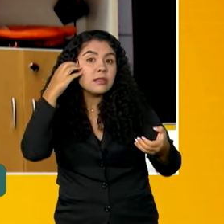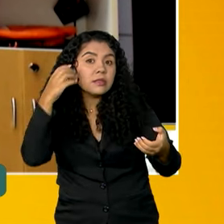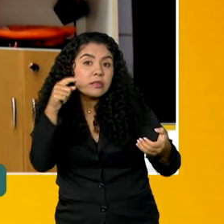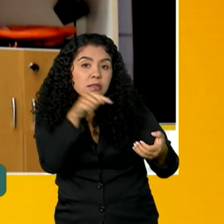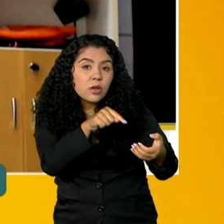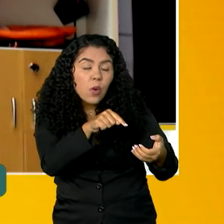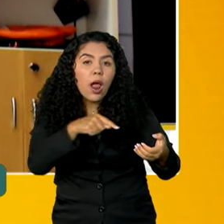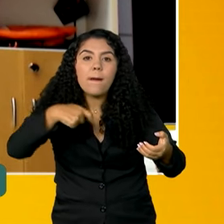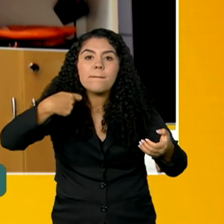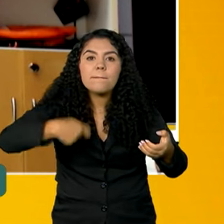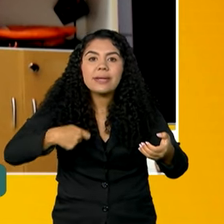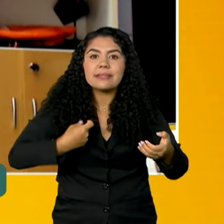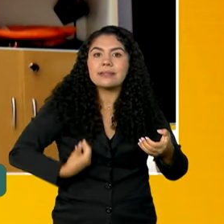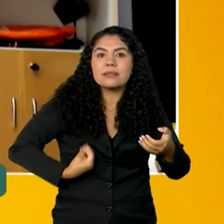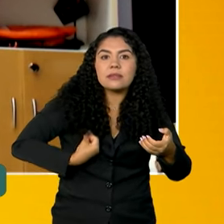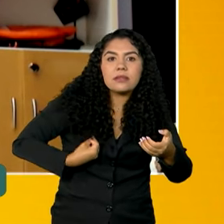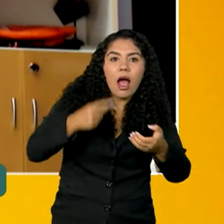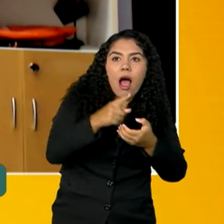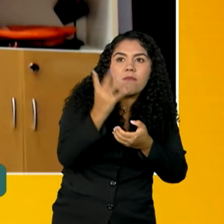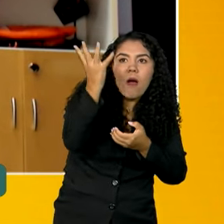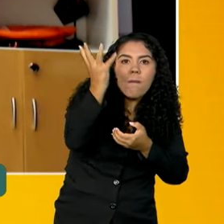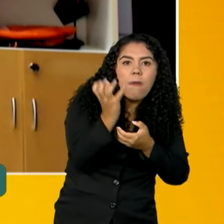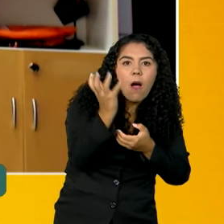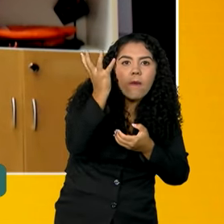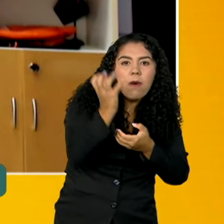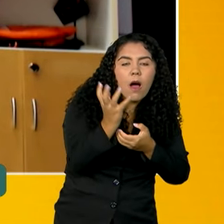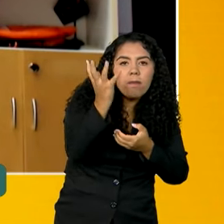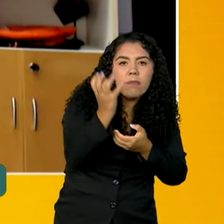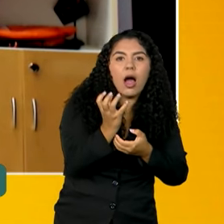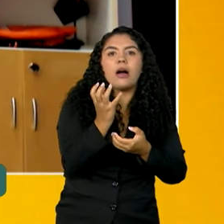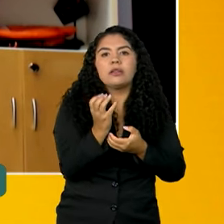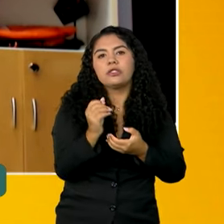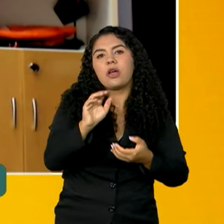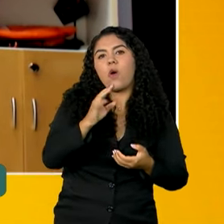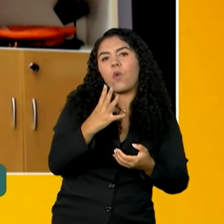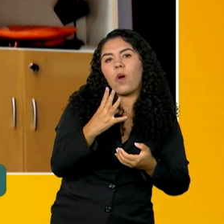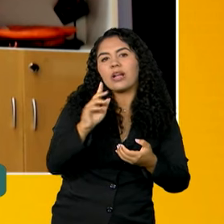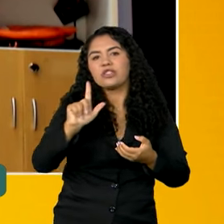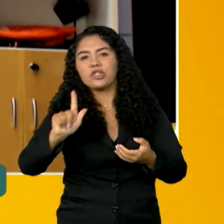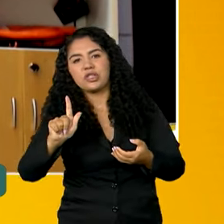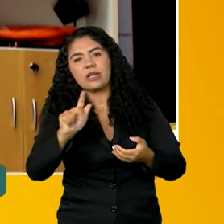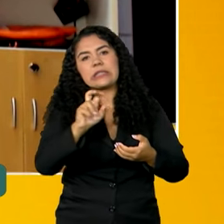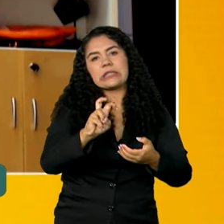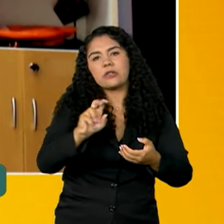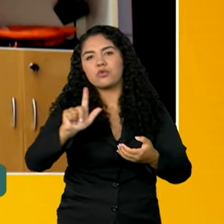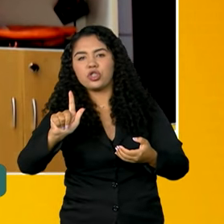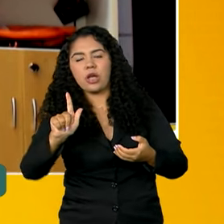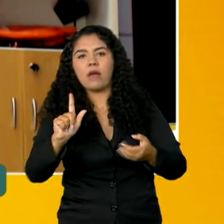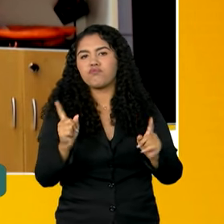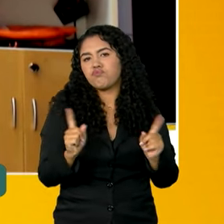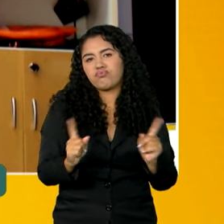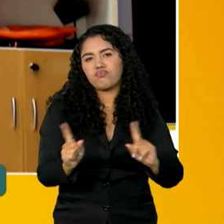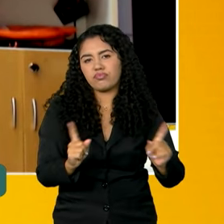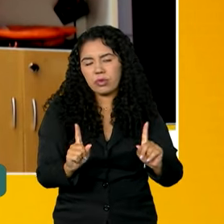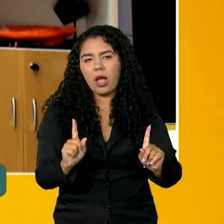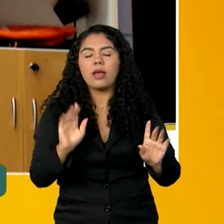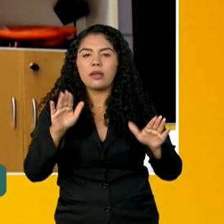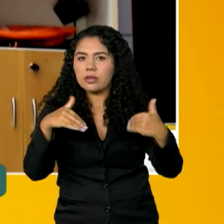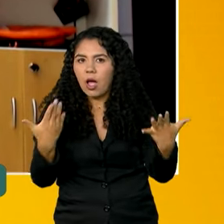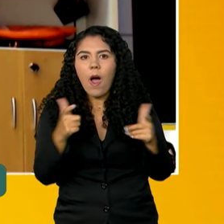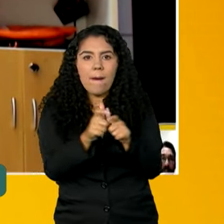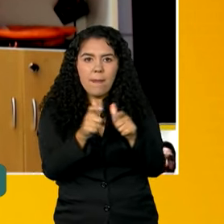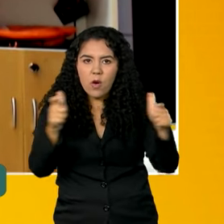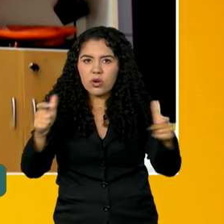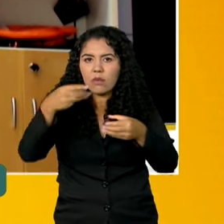área de cobertura, numa antena, de 4 ou 5G. Então, essa é a única condicionante. Então, a maior parte